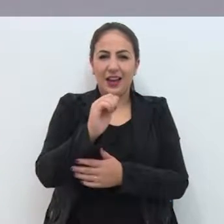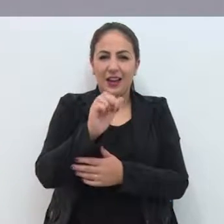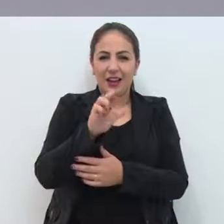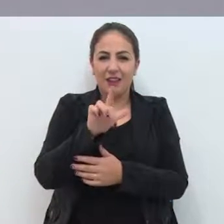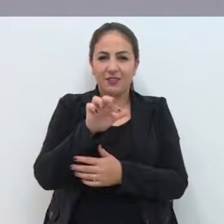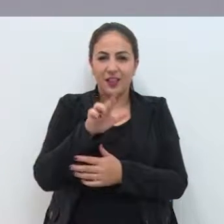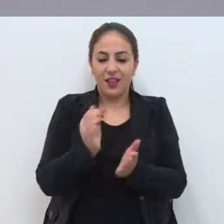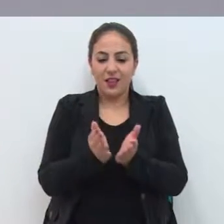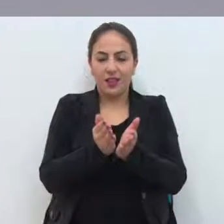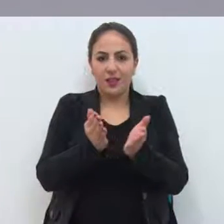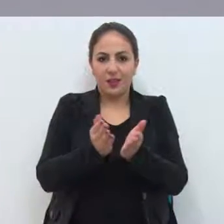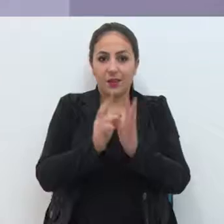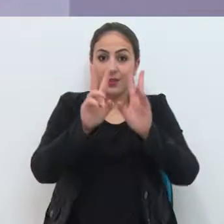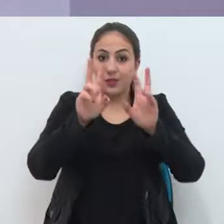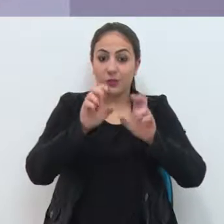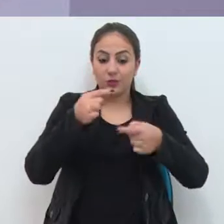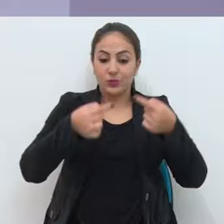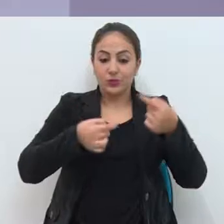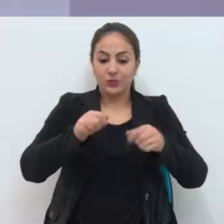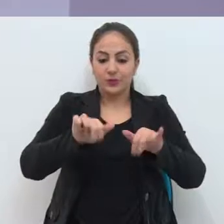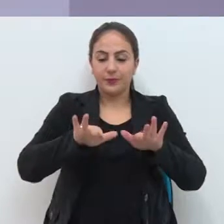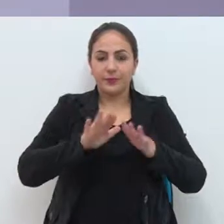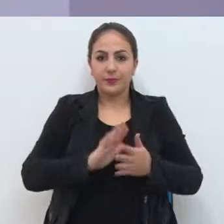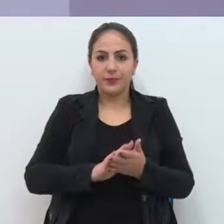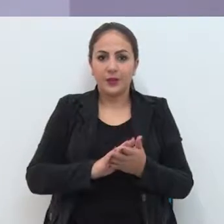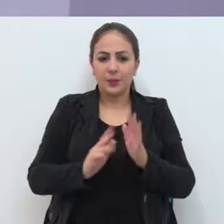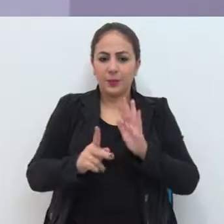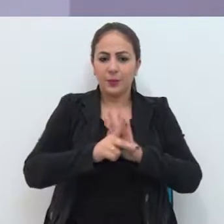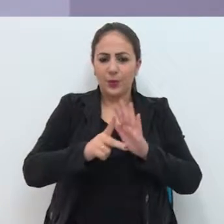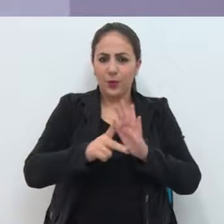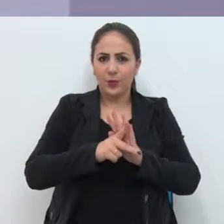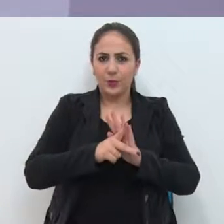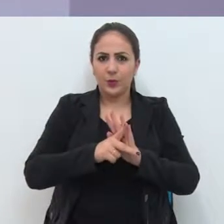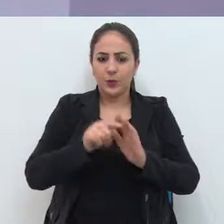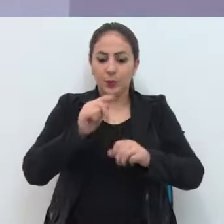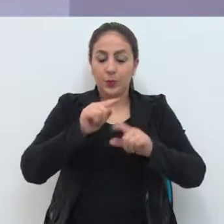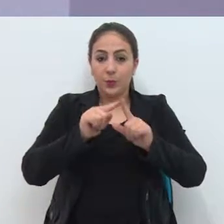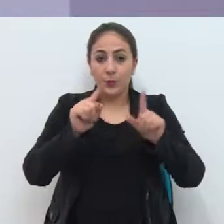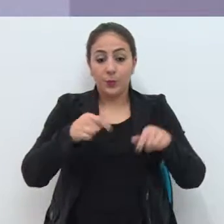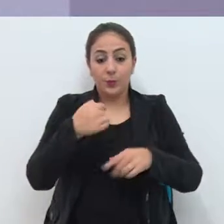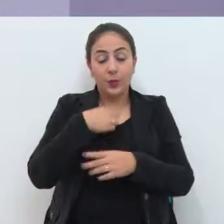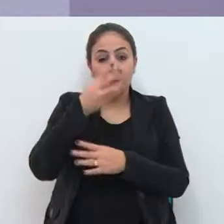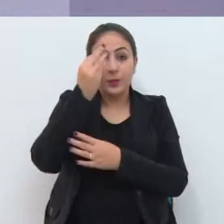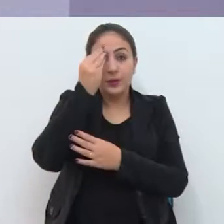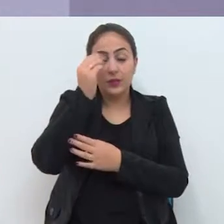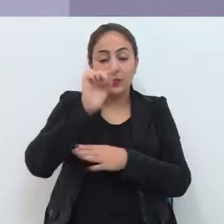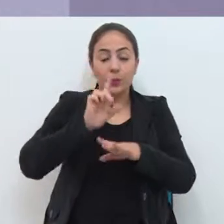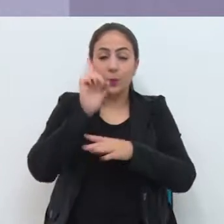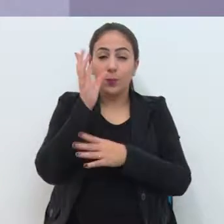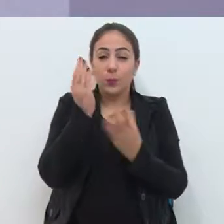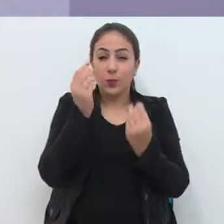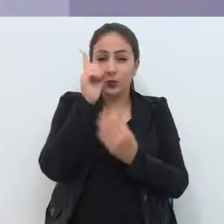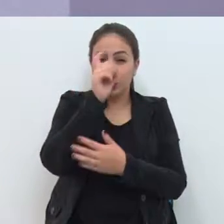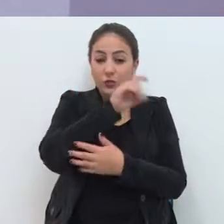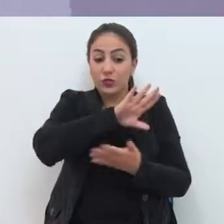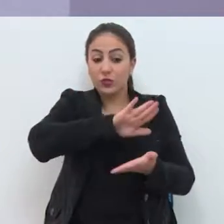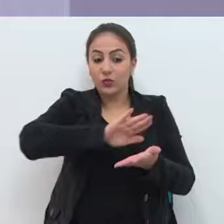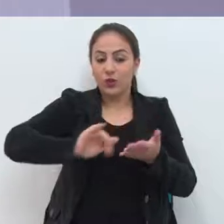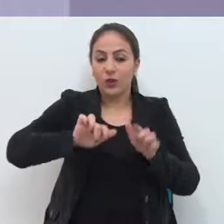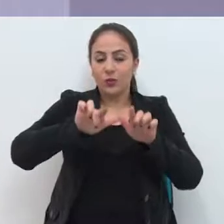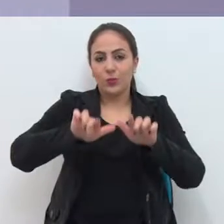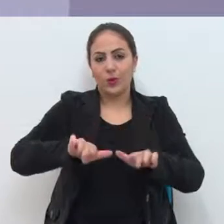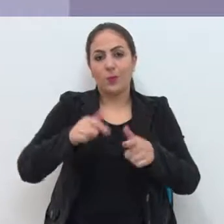assunto na Tribuna Popular. É um patrimônio público que, no meu entendimento, ficaria muito difícil ser retirado